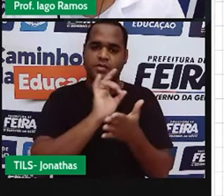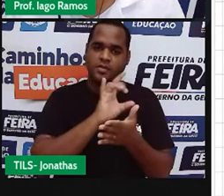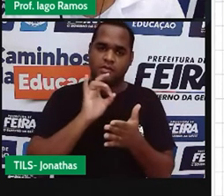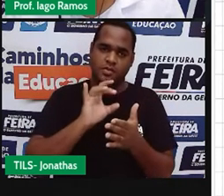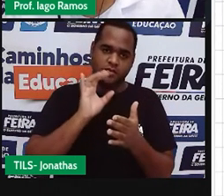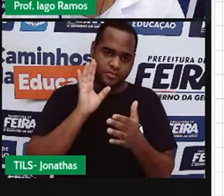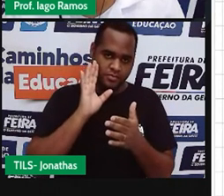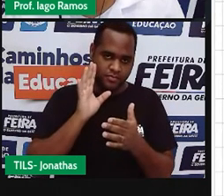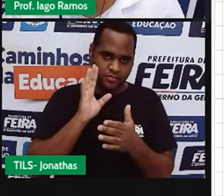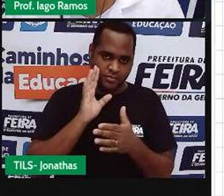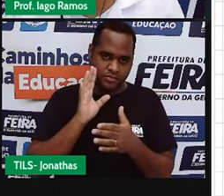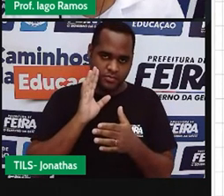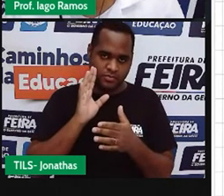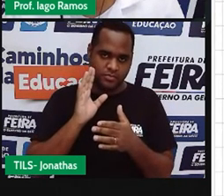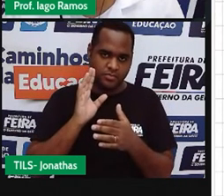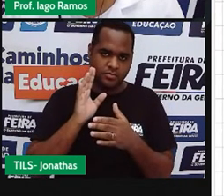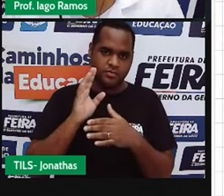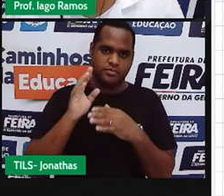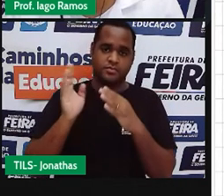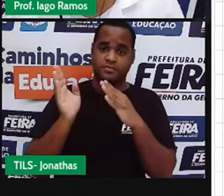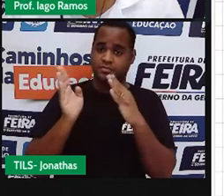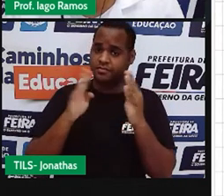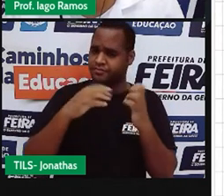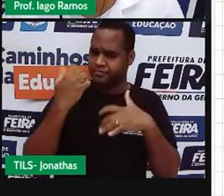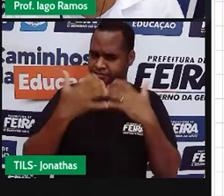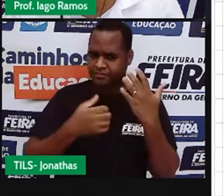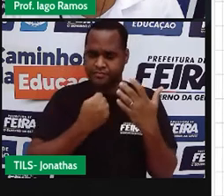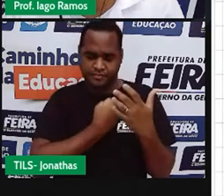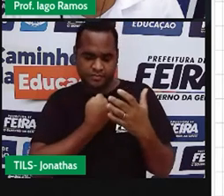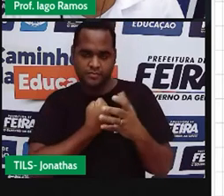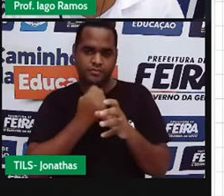quantos pontos a gente consegue fazer